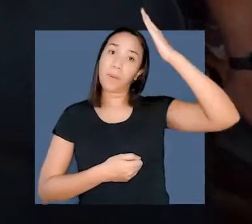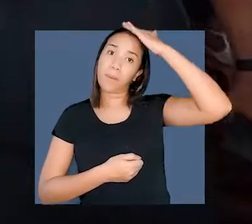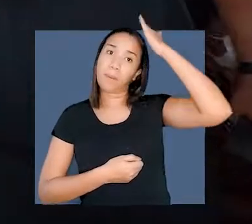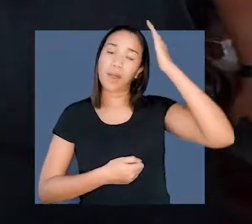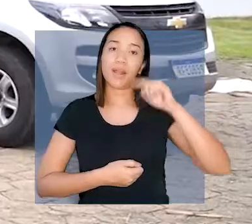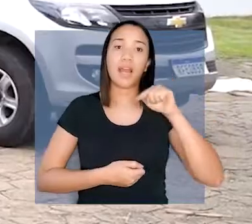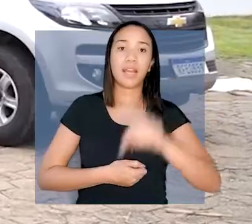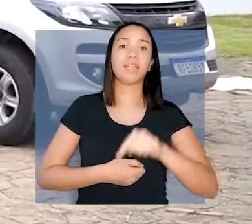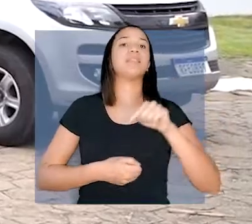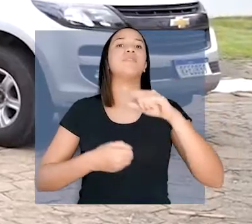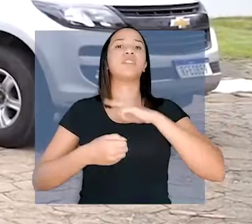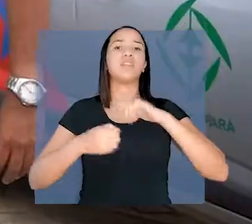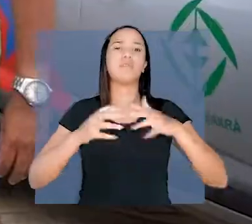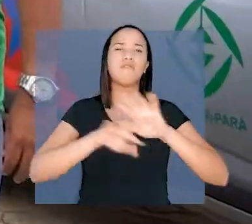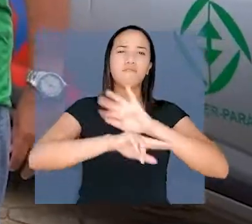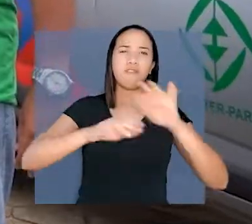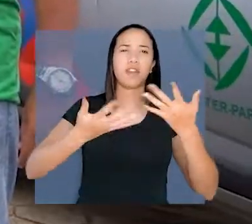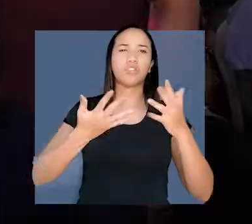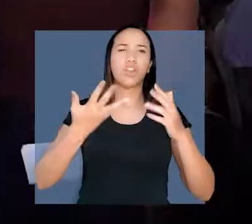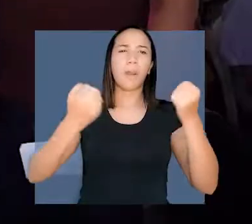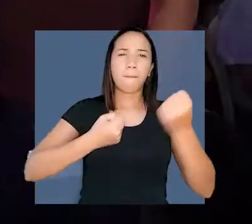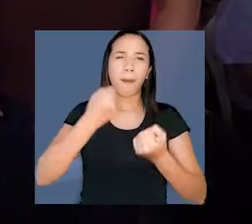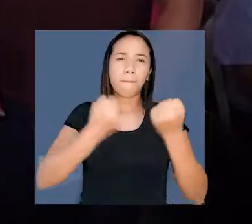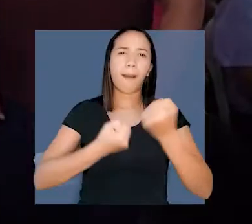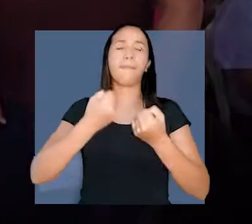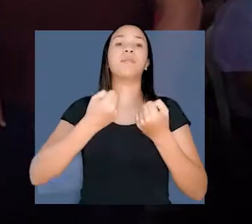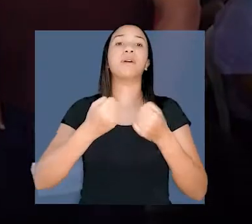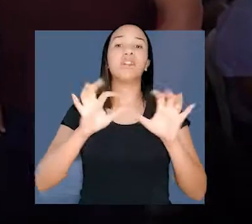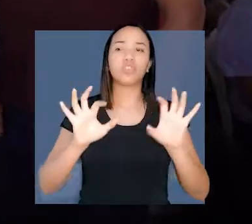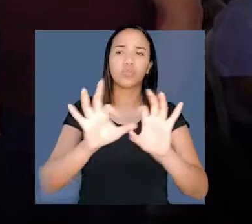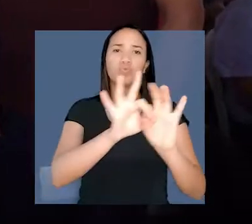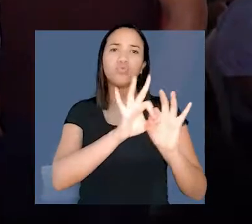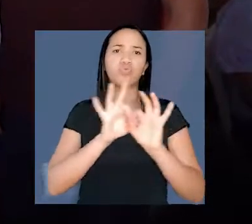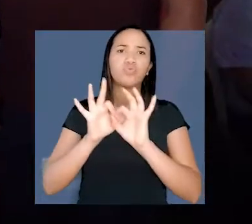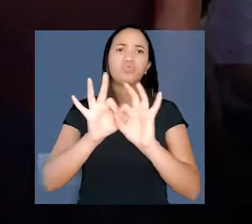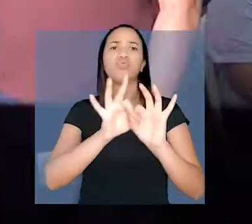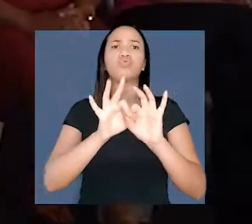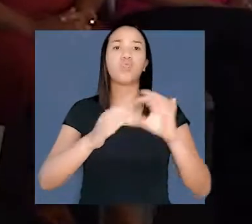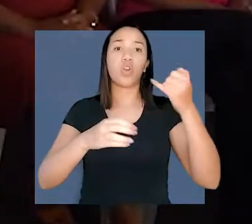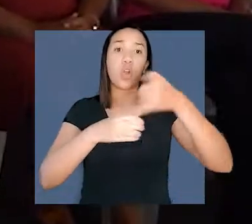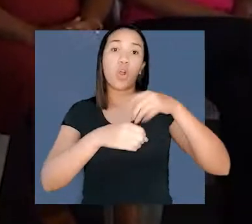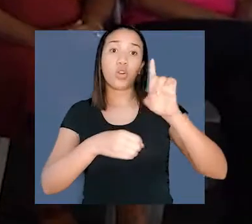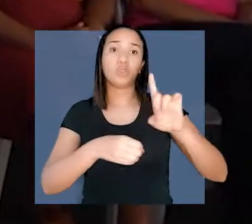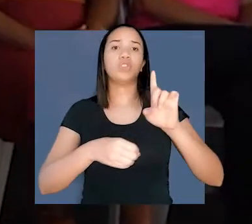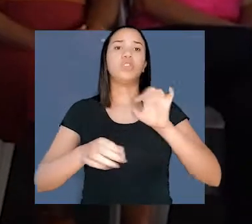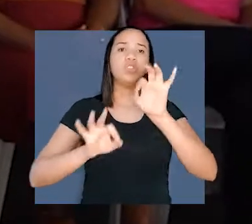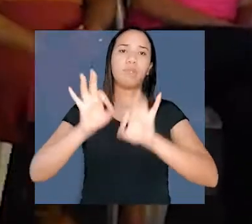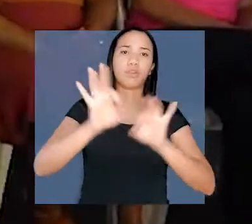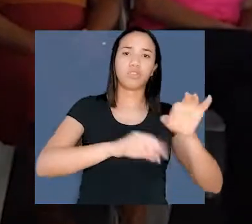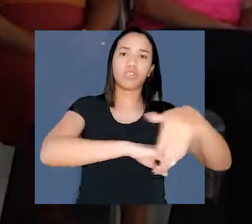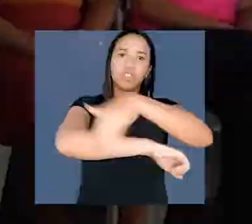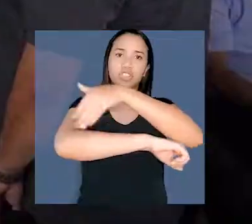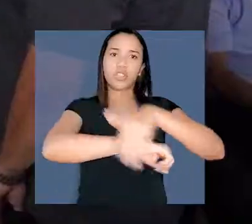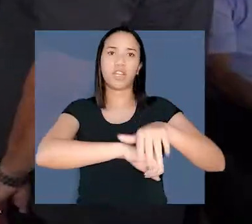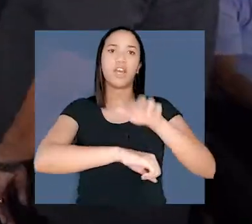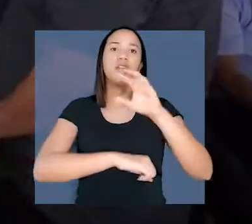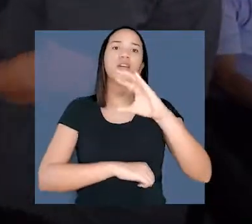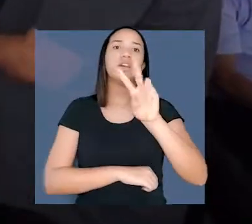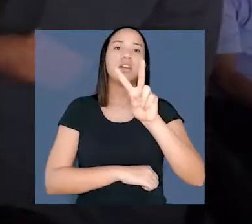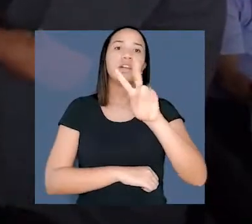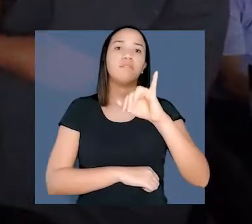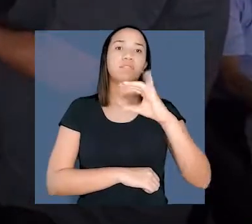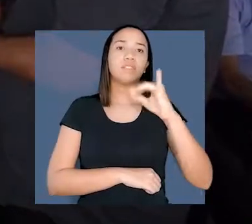um posto policial. Veículos foram entregues a Ematé. Convênios vão garantir maquinário e óleo diesel para a recuperação de estradas vicinais, além da